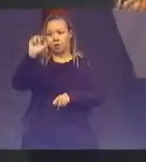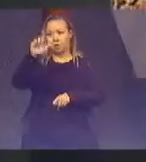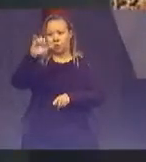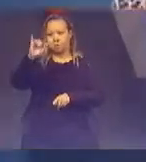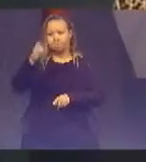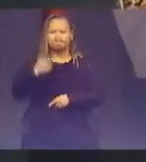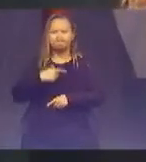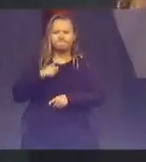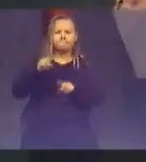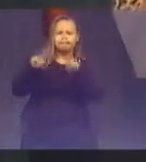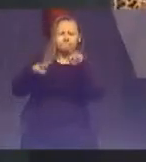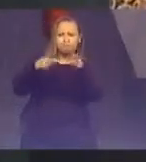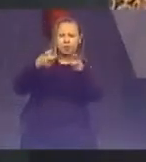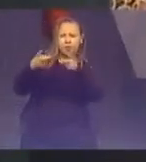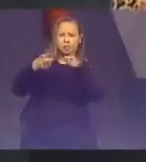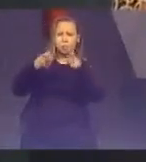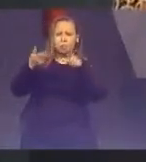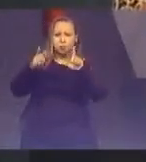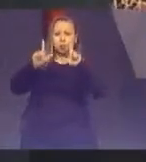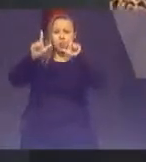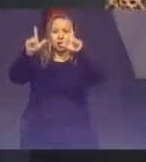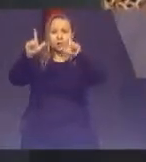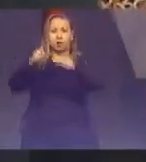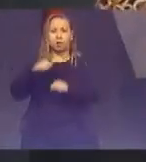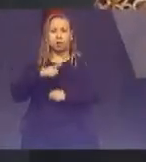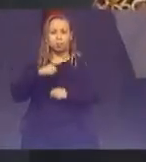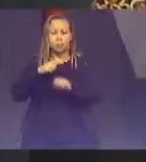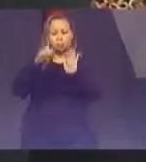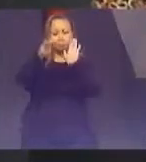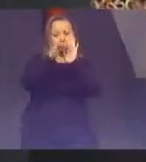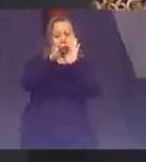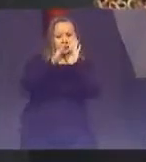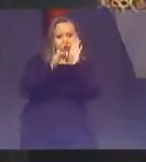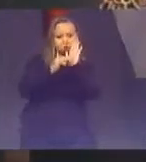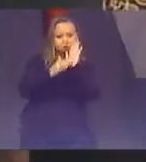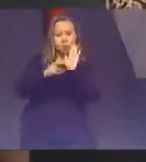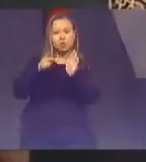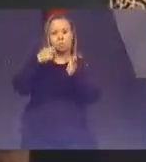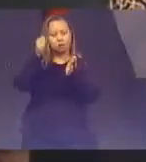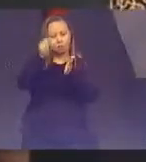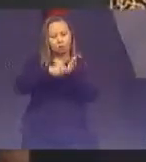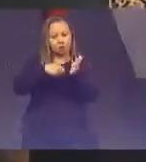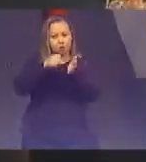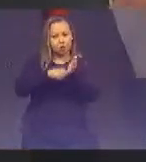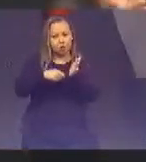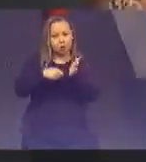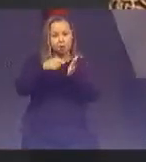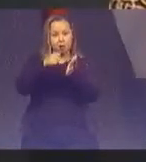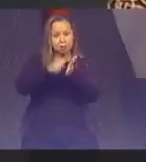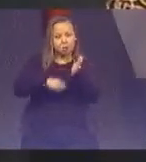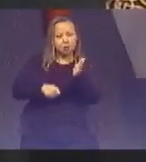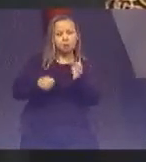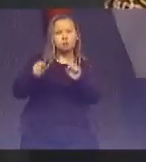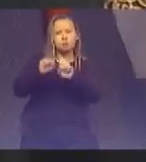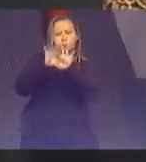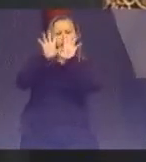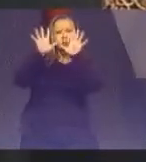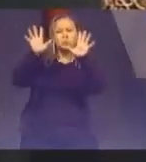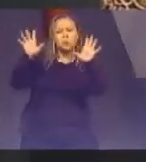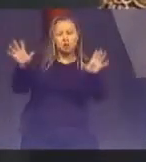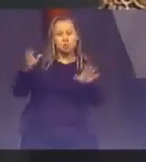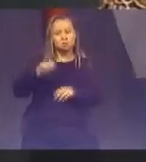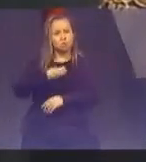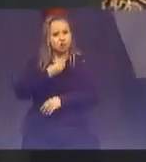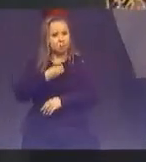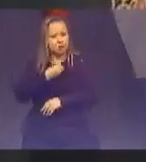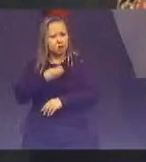precedido dos blocos que assinalam com clareza e com uma certa vivacidade